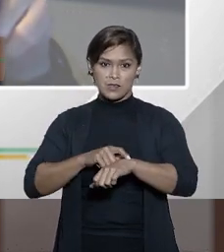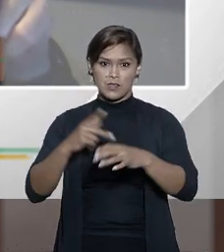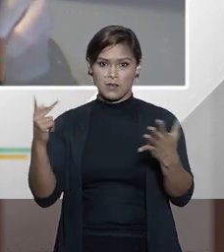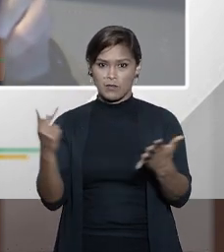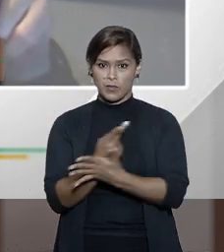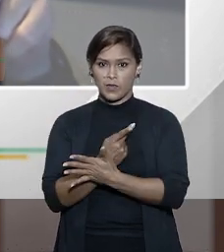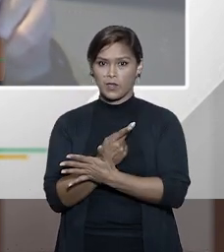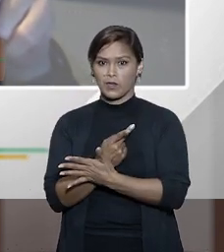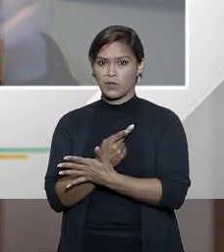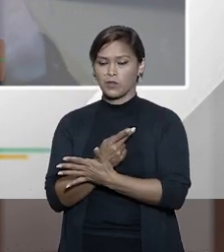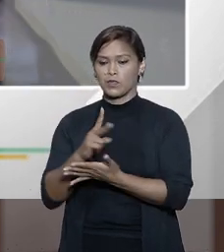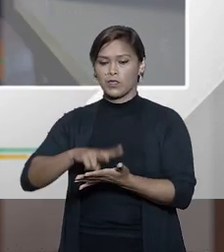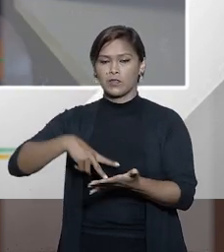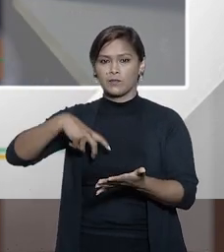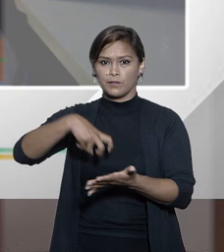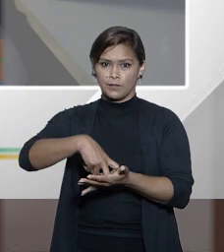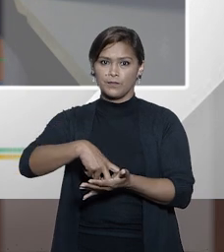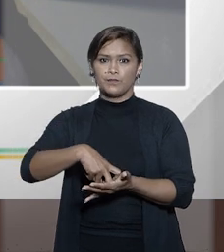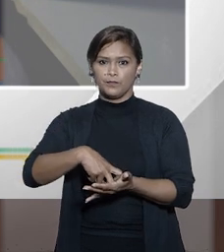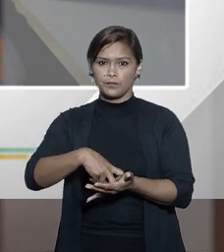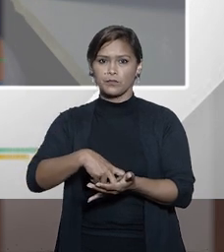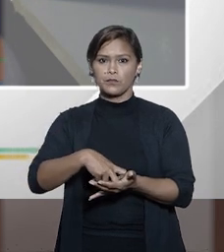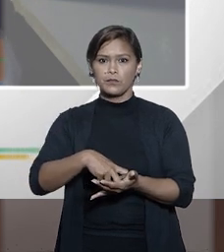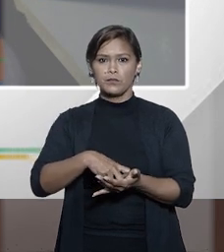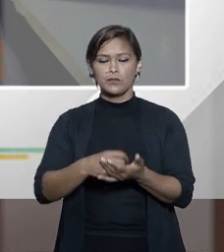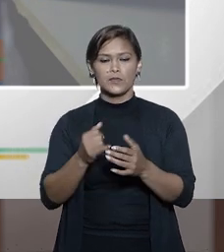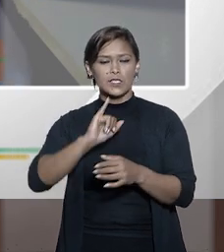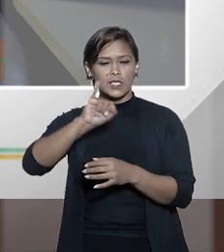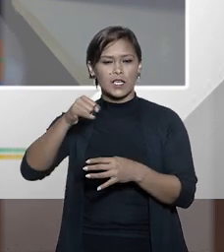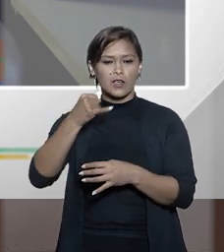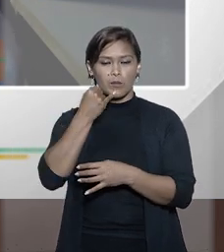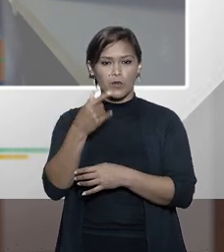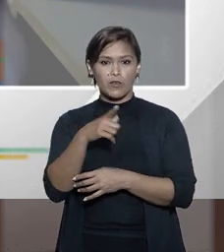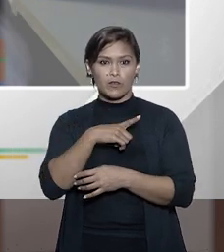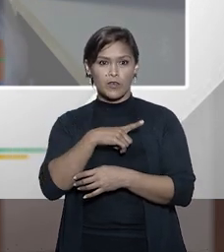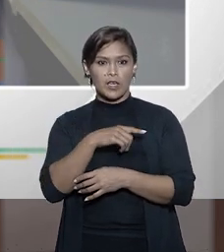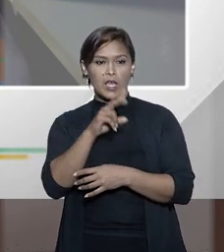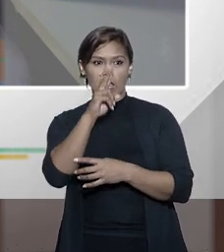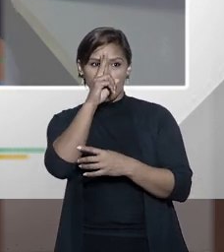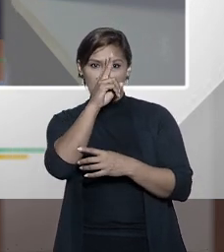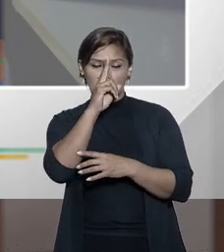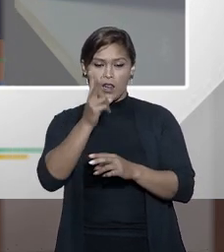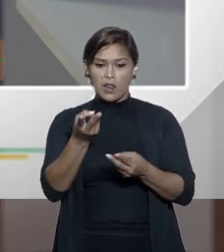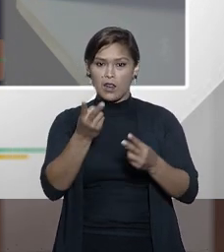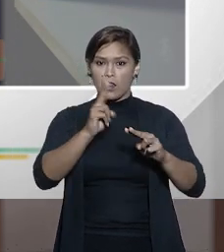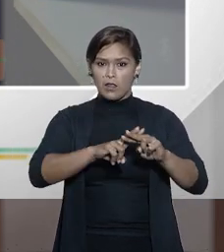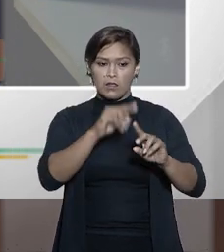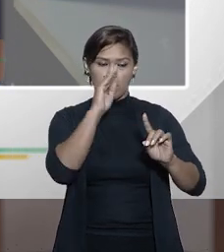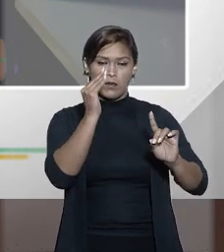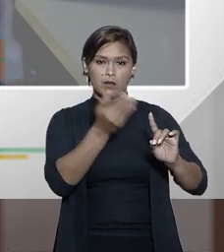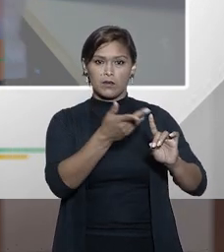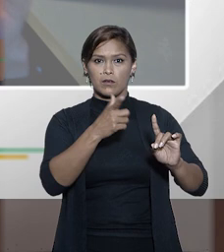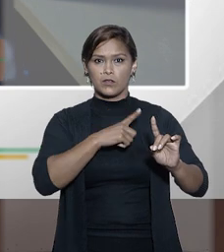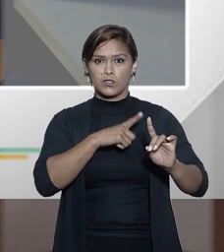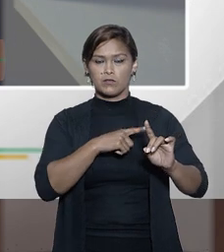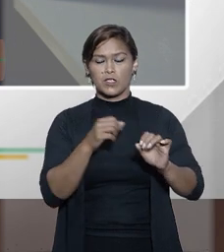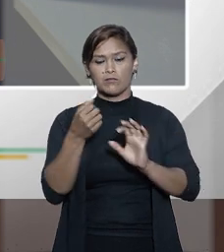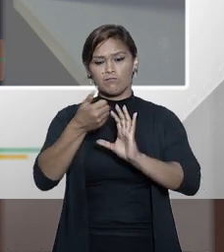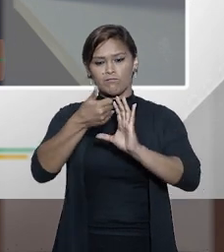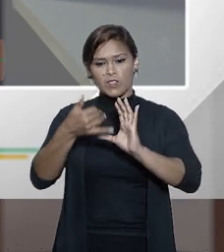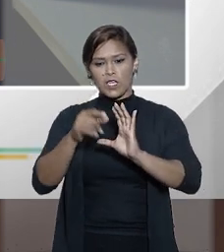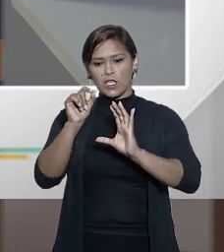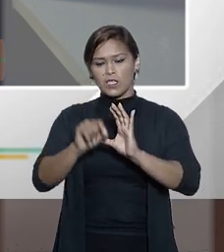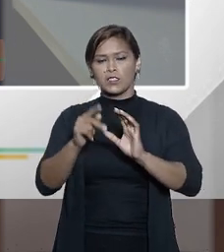execução da pena e aí é no proveito é bom lembrar isso é no proveito do condenado quando nós tivéssemos esses